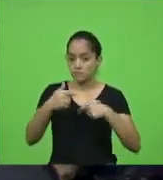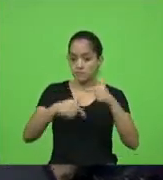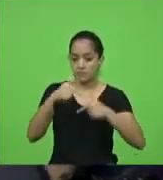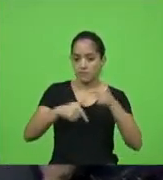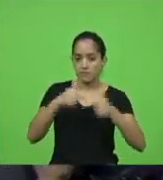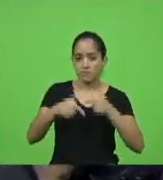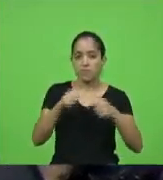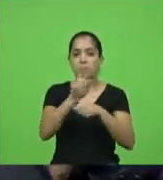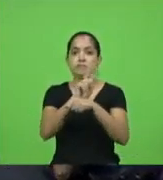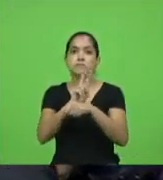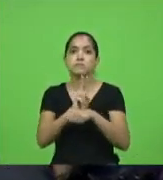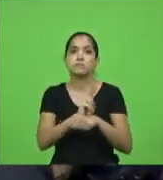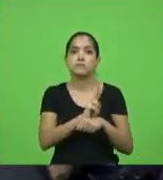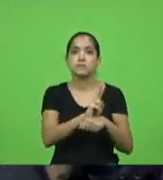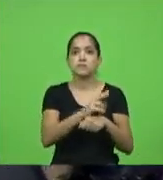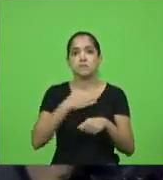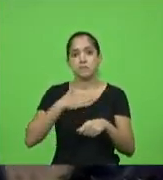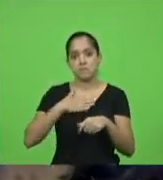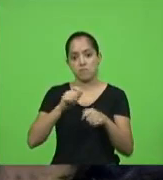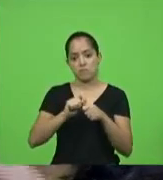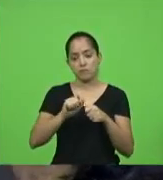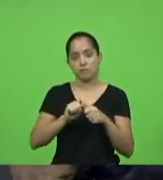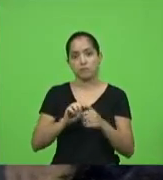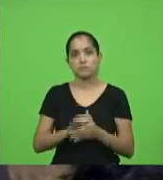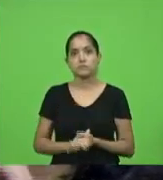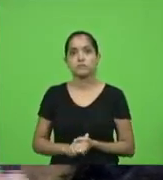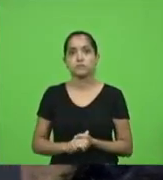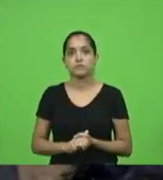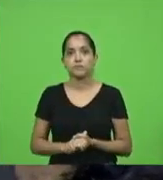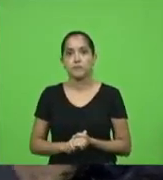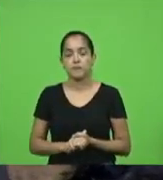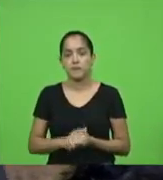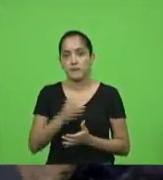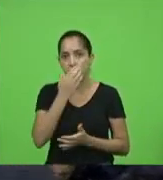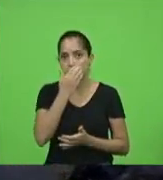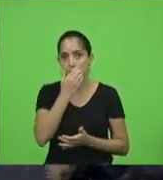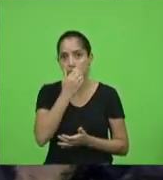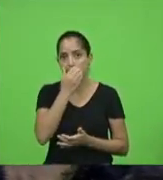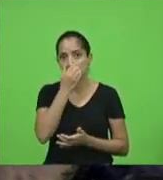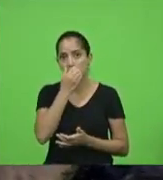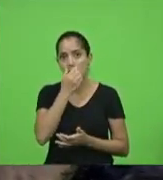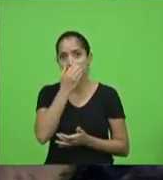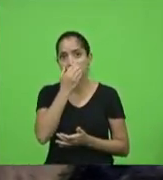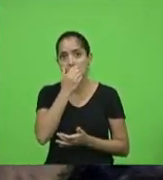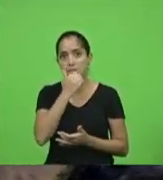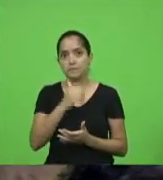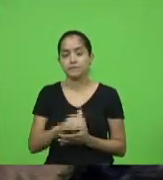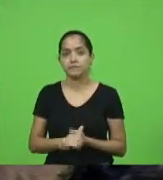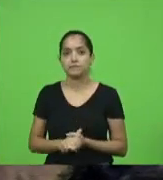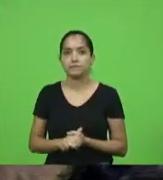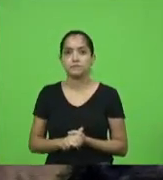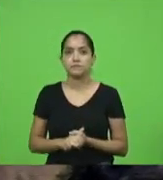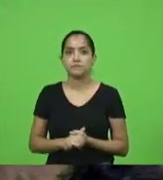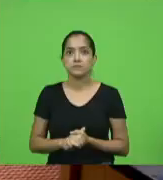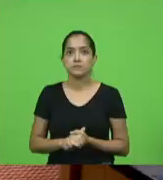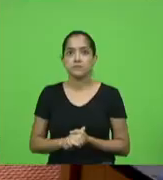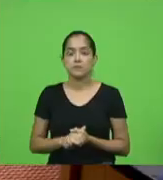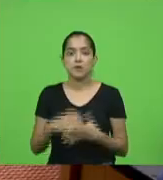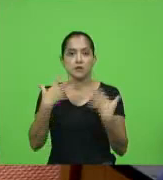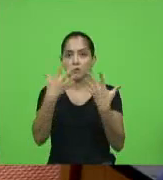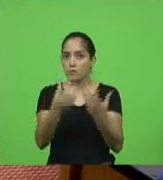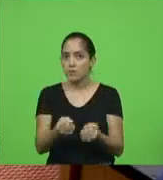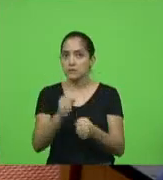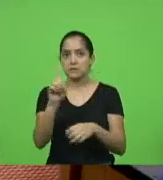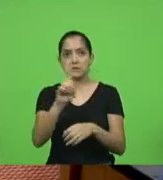e fiscalizar, que é o que eu faço. Senhor presidente, eu não admito ser chamada aqui de Miss de coisa nenhuma. Eu não